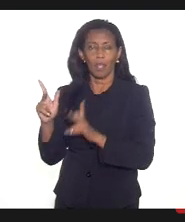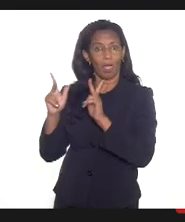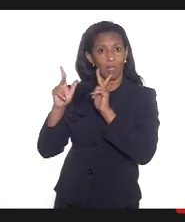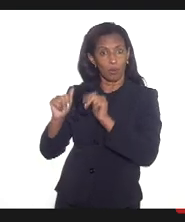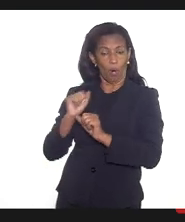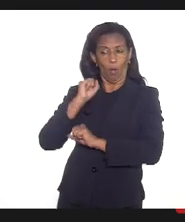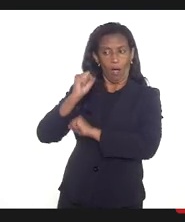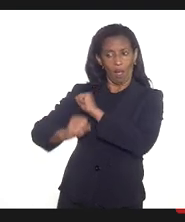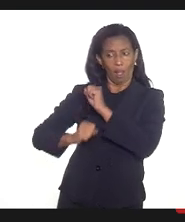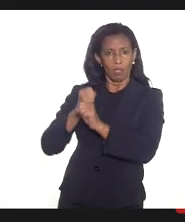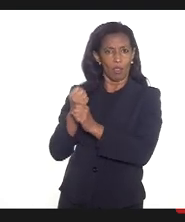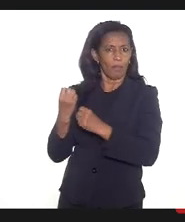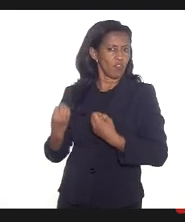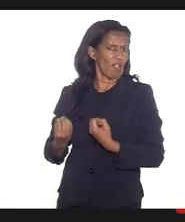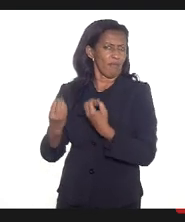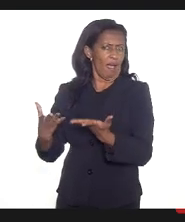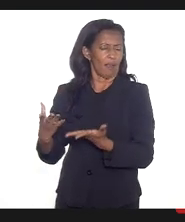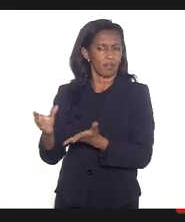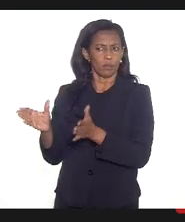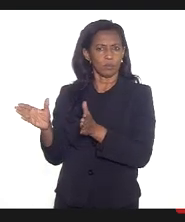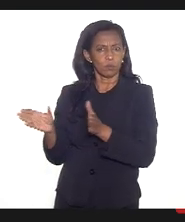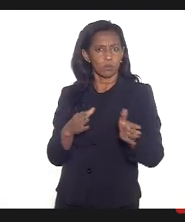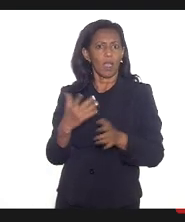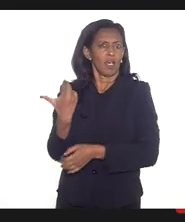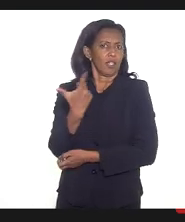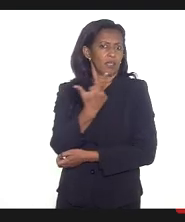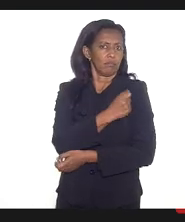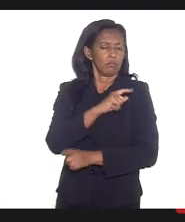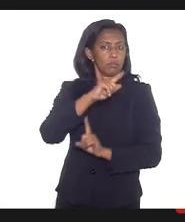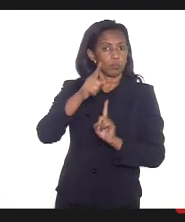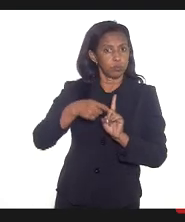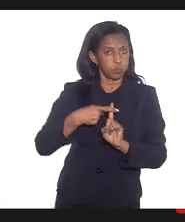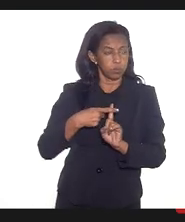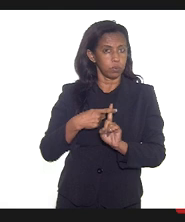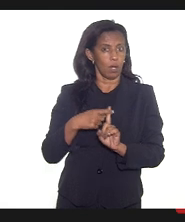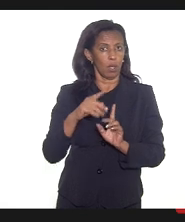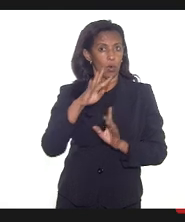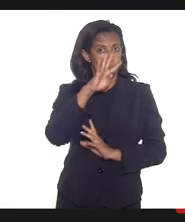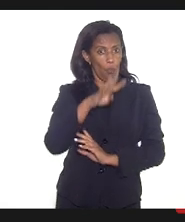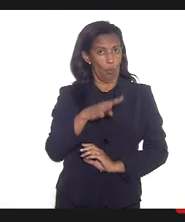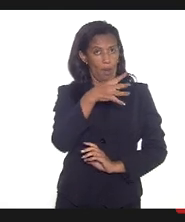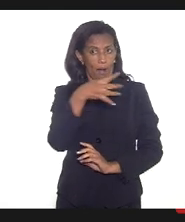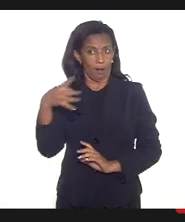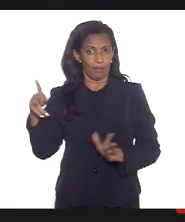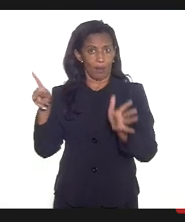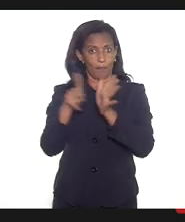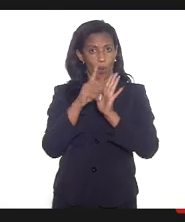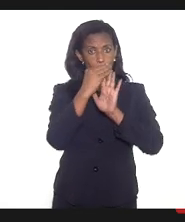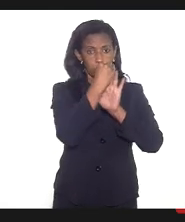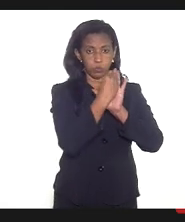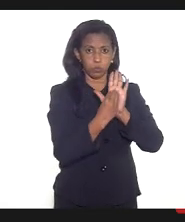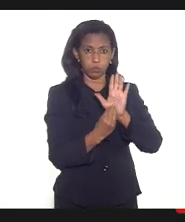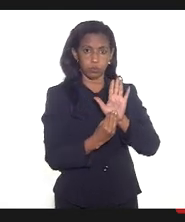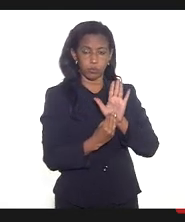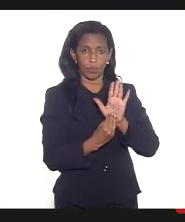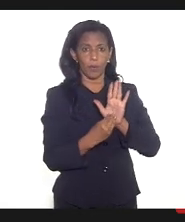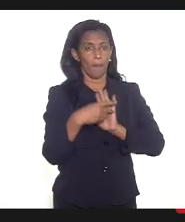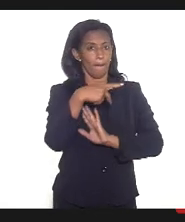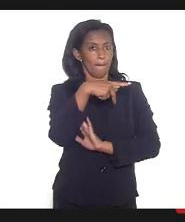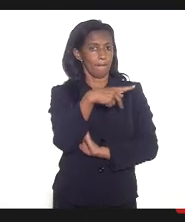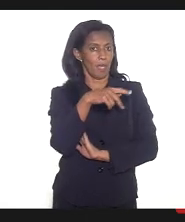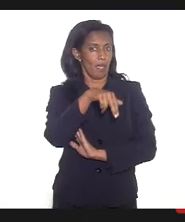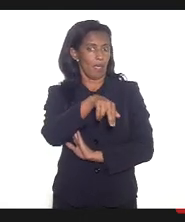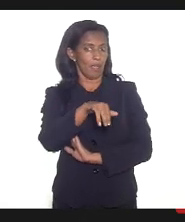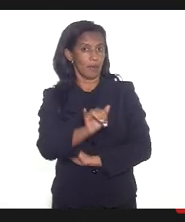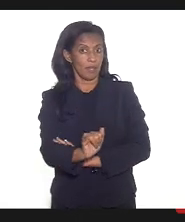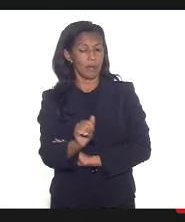anualmente são ofertadas às gestantes no calendário para gestantes específico no PNI e